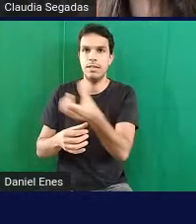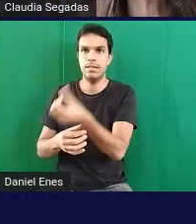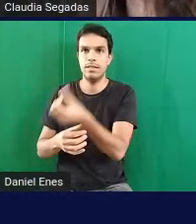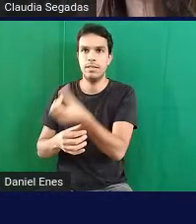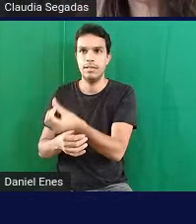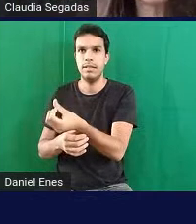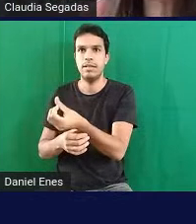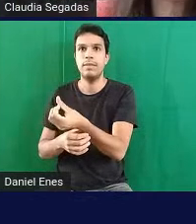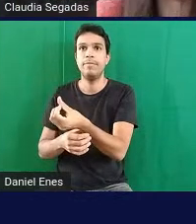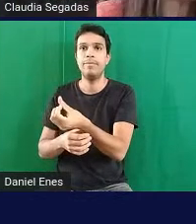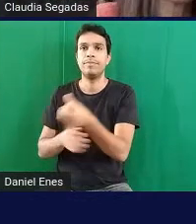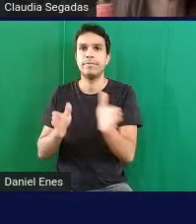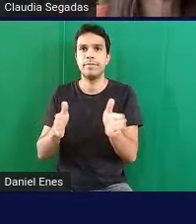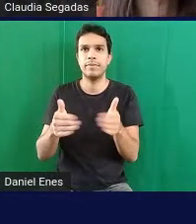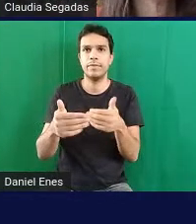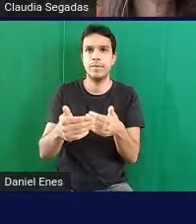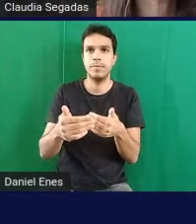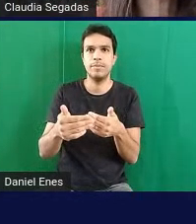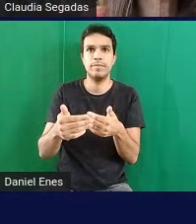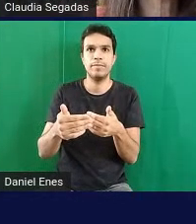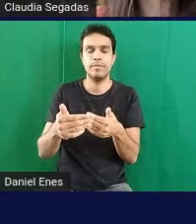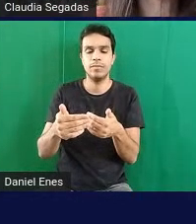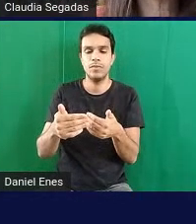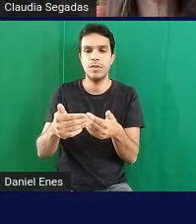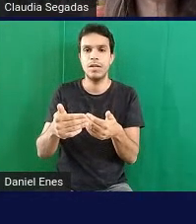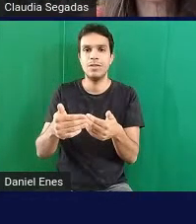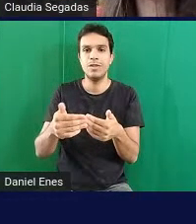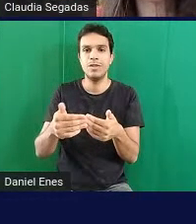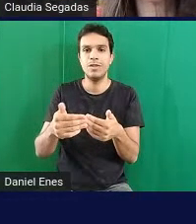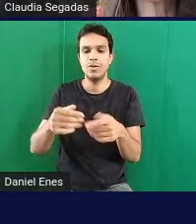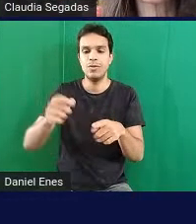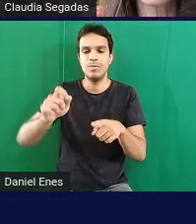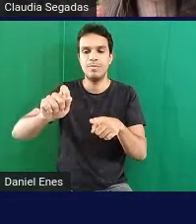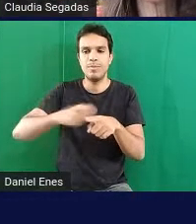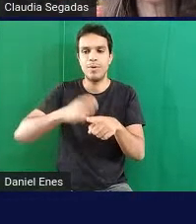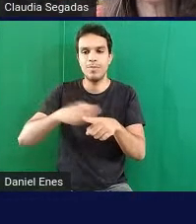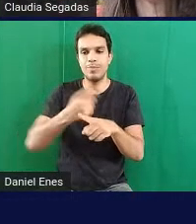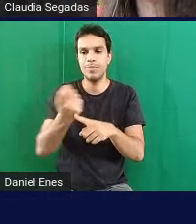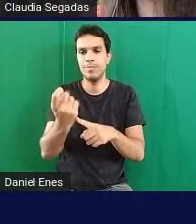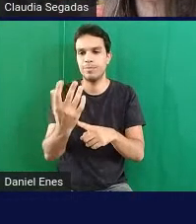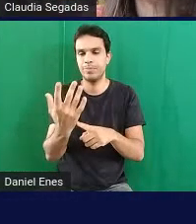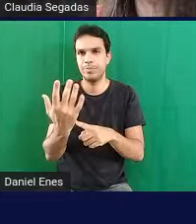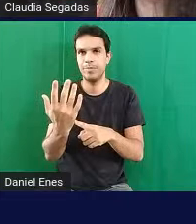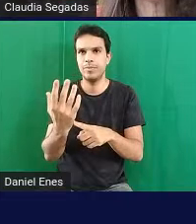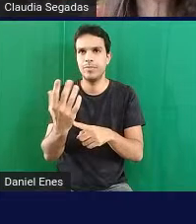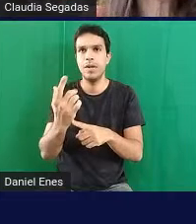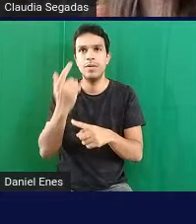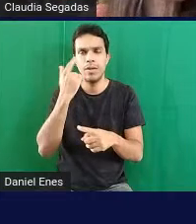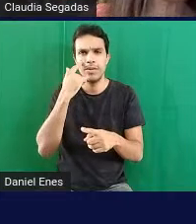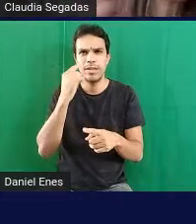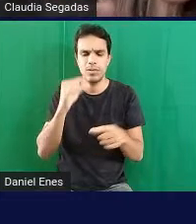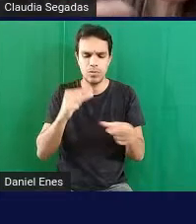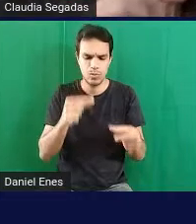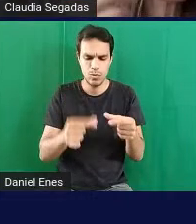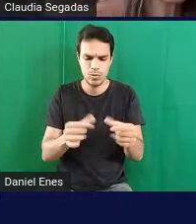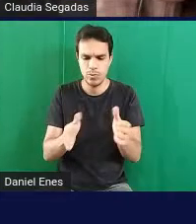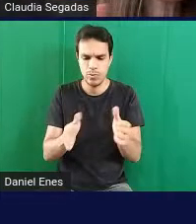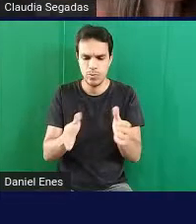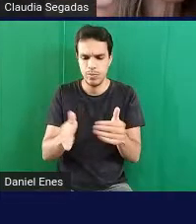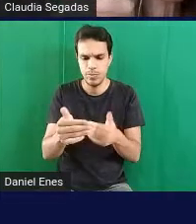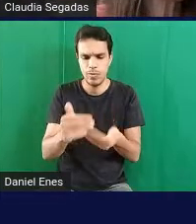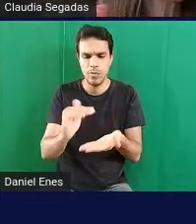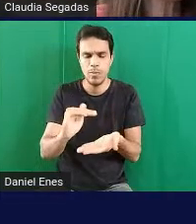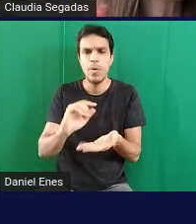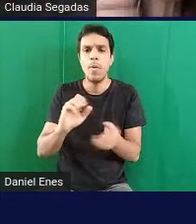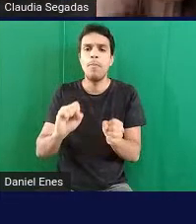cubinhos então esses cubinhos na verdade a gente utilizou cubinhos do material dourado mas os cubinhos podem ser feitos